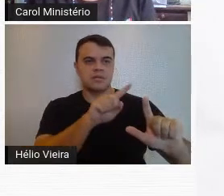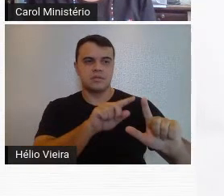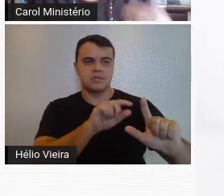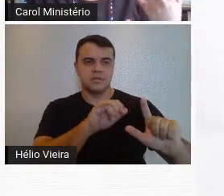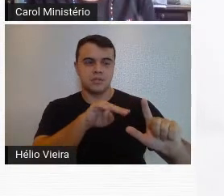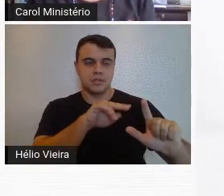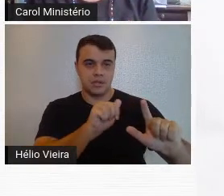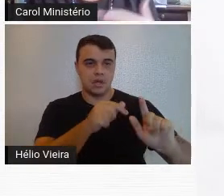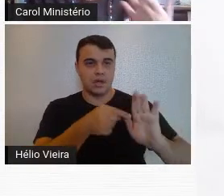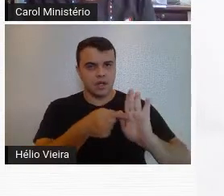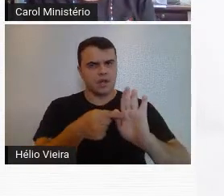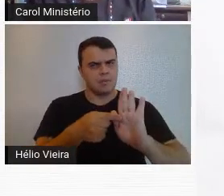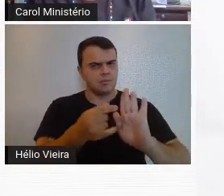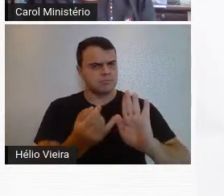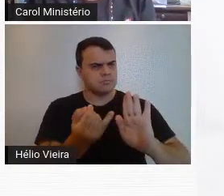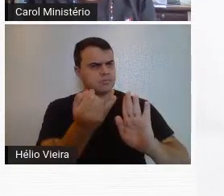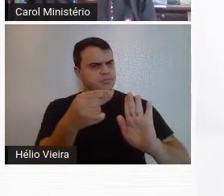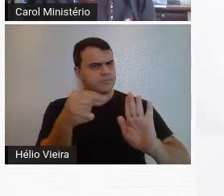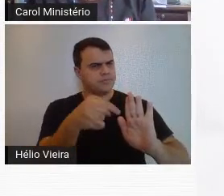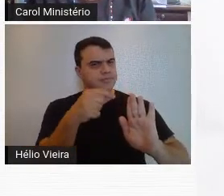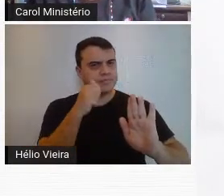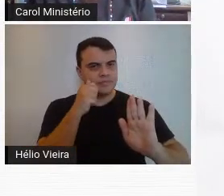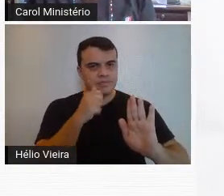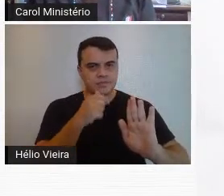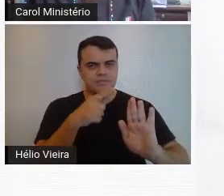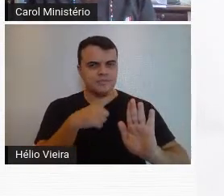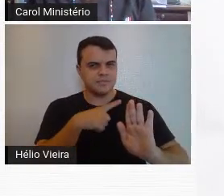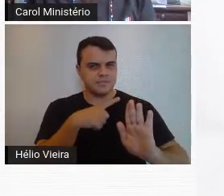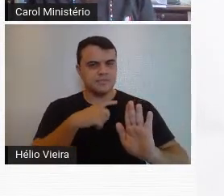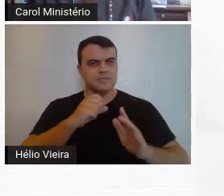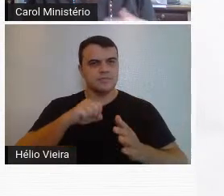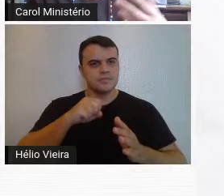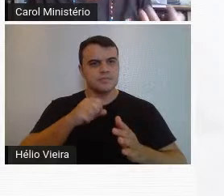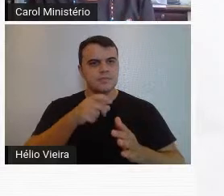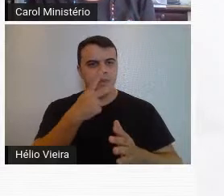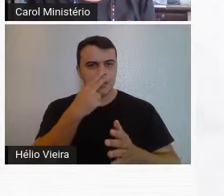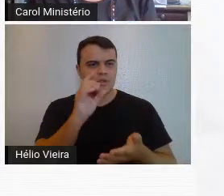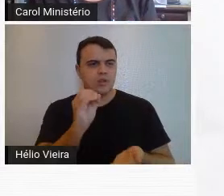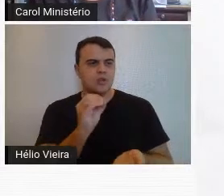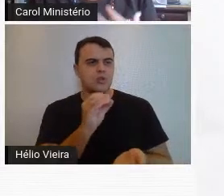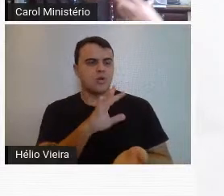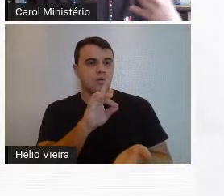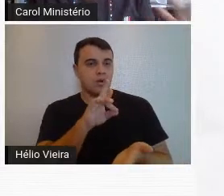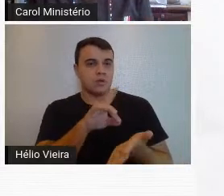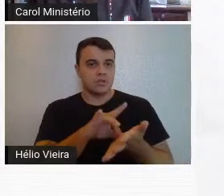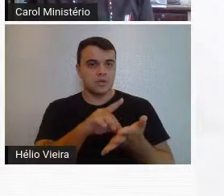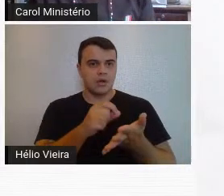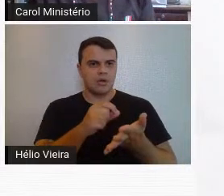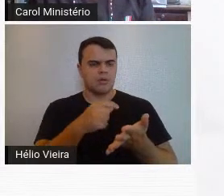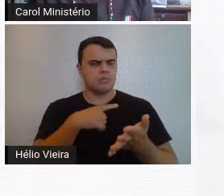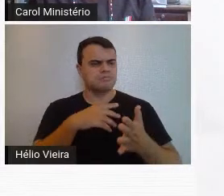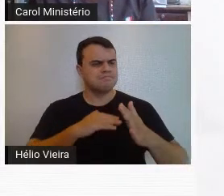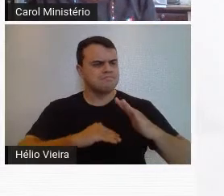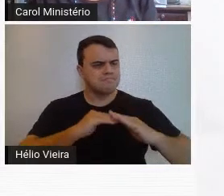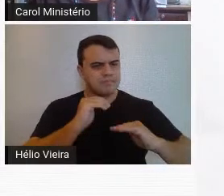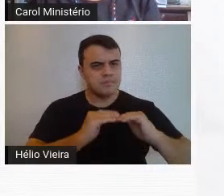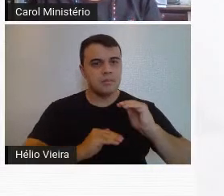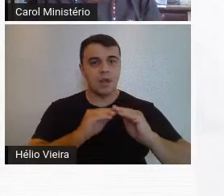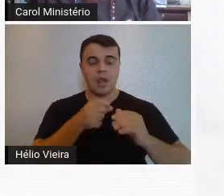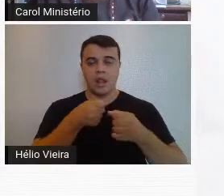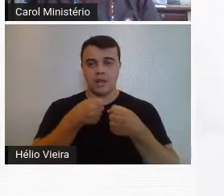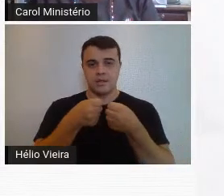ele mostra o talento, que ela era uma artista que trazia um caráter original e muito talentosa, então ele a